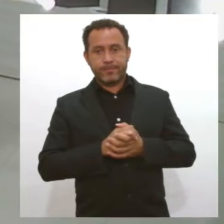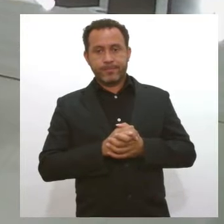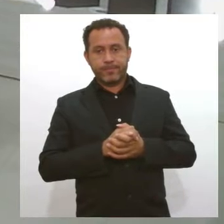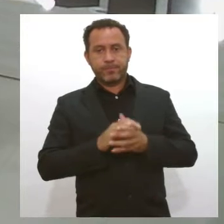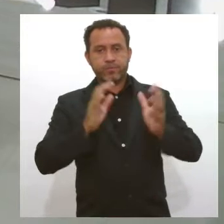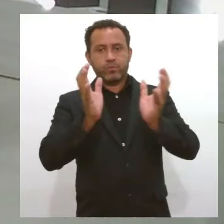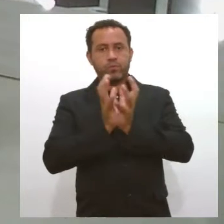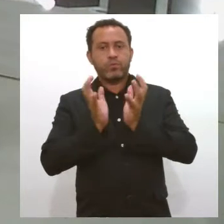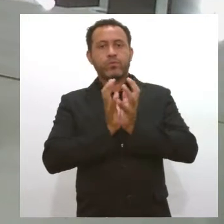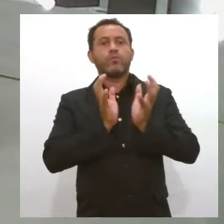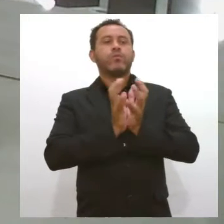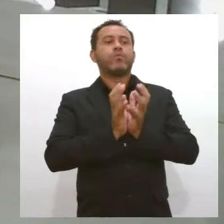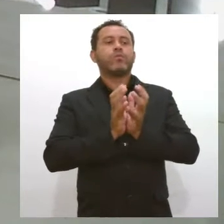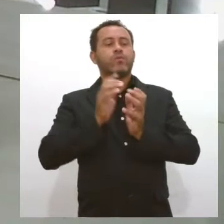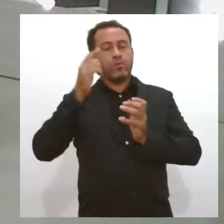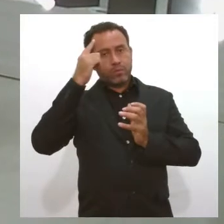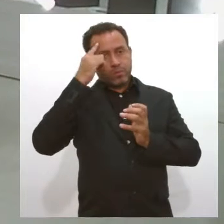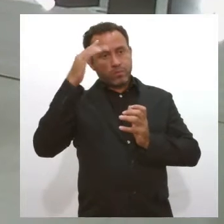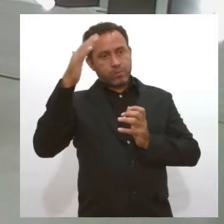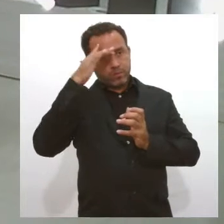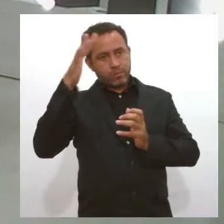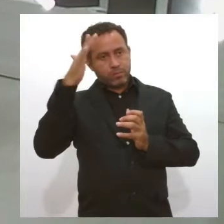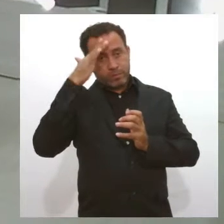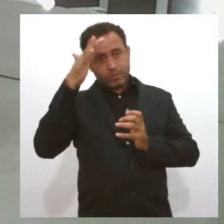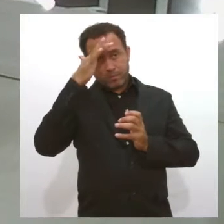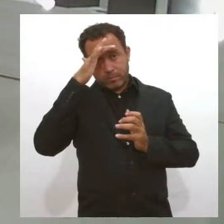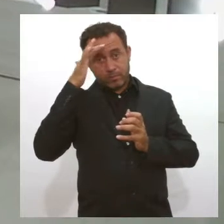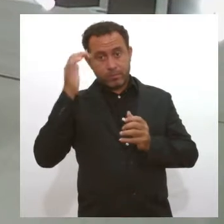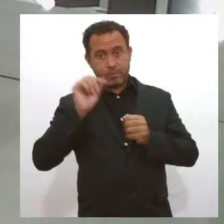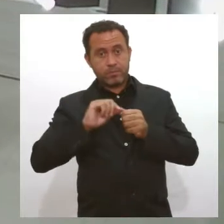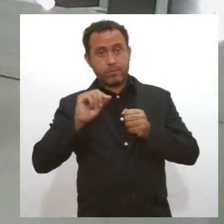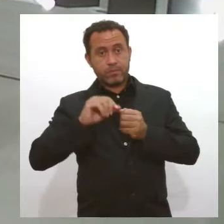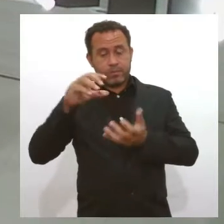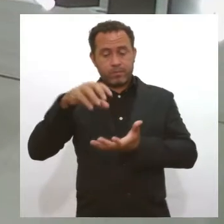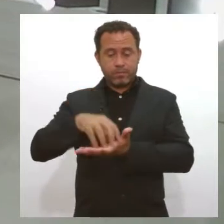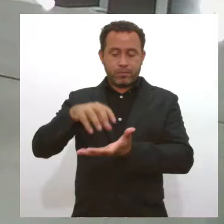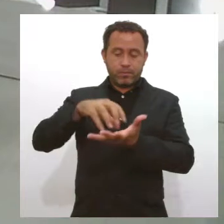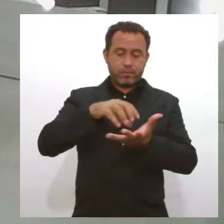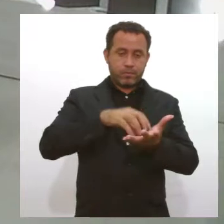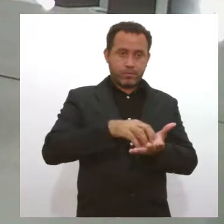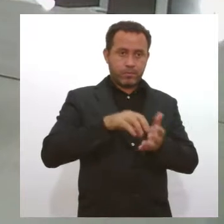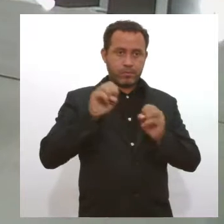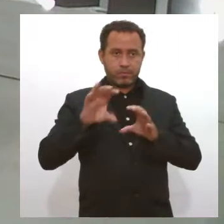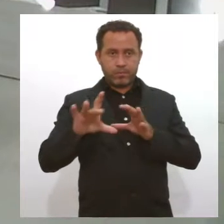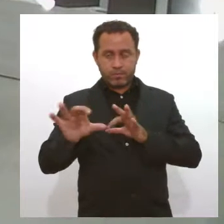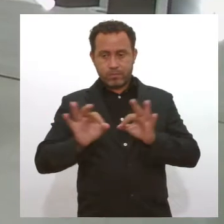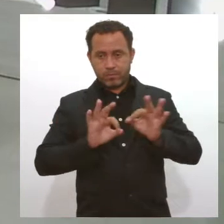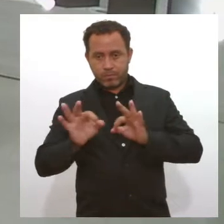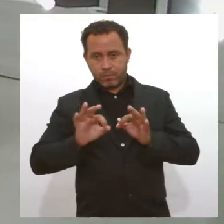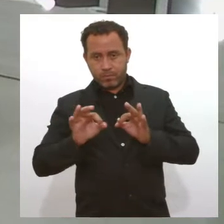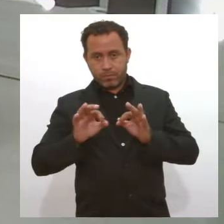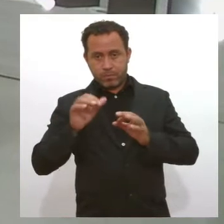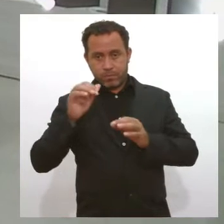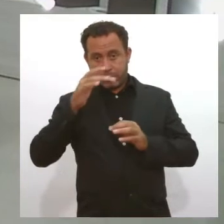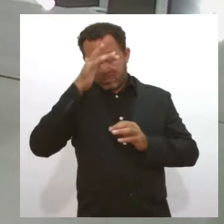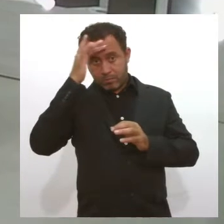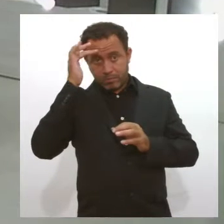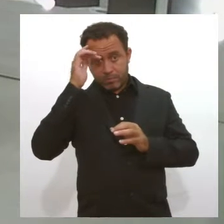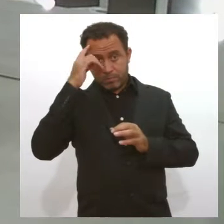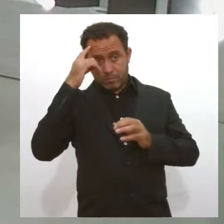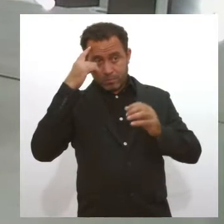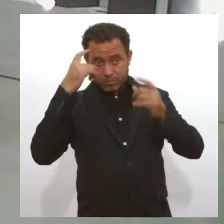grupos reflexivos, né, que são feitos nos centros de educação e reabilitação dos agressores, nós tivemos a